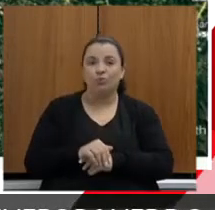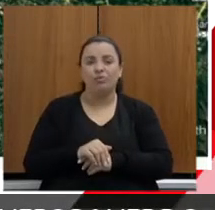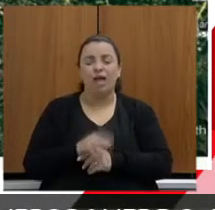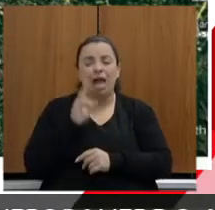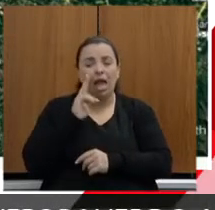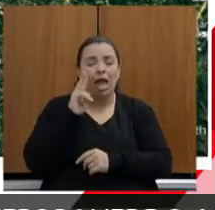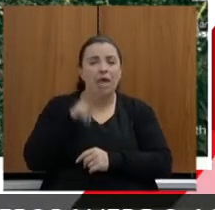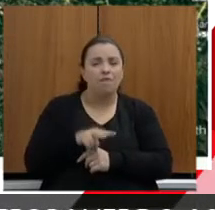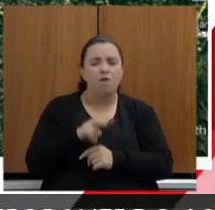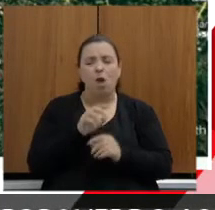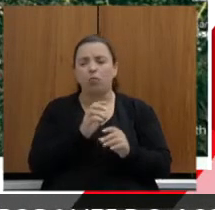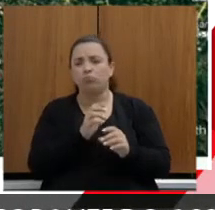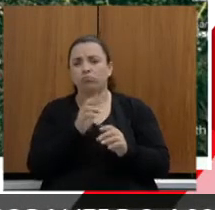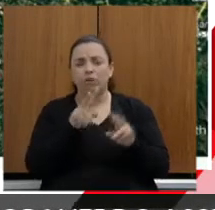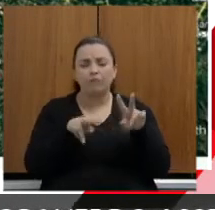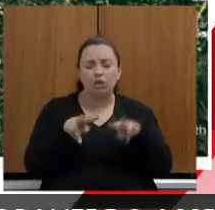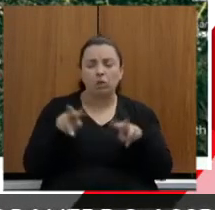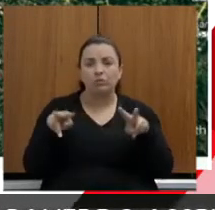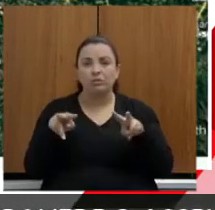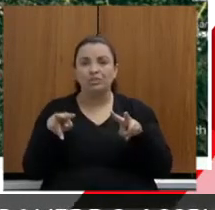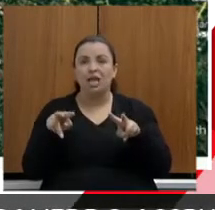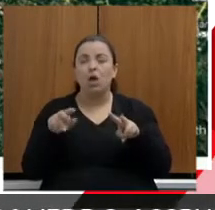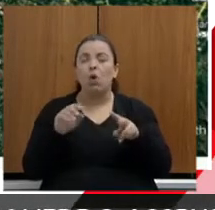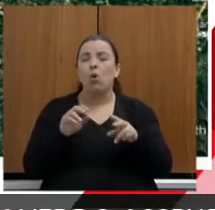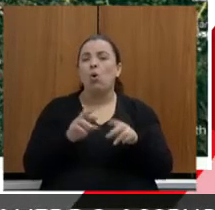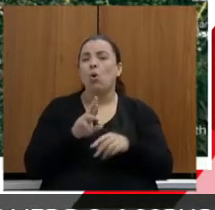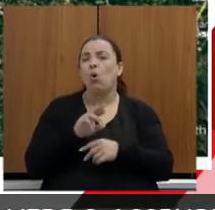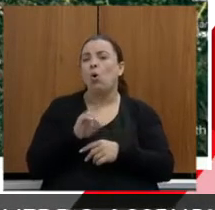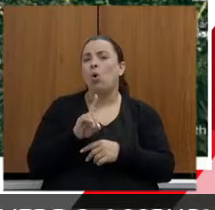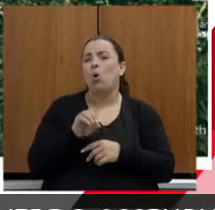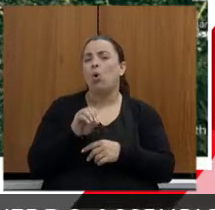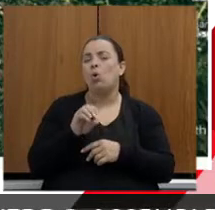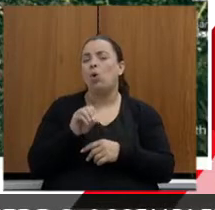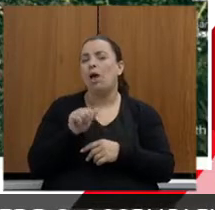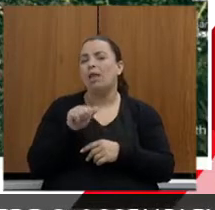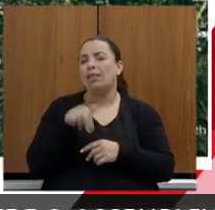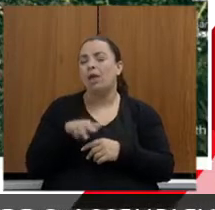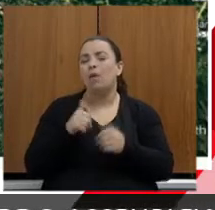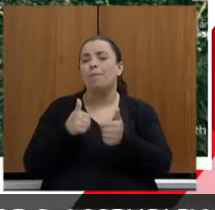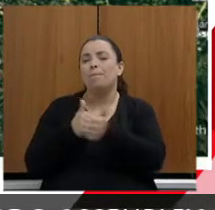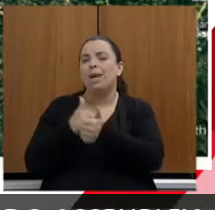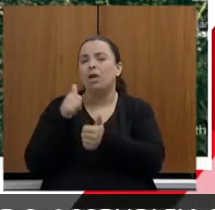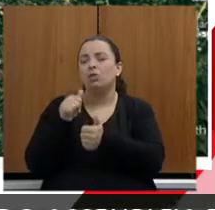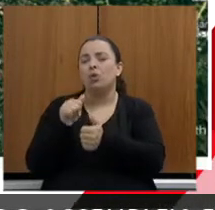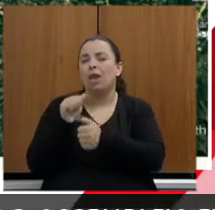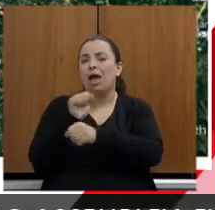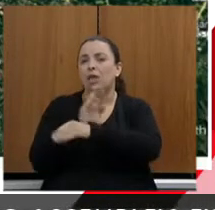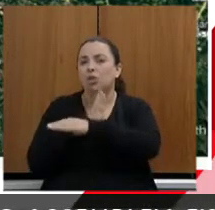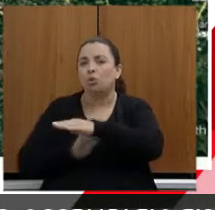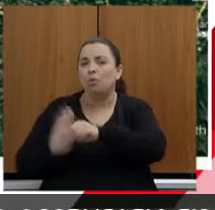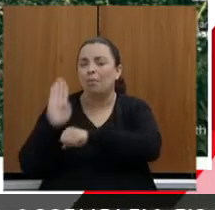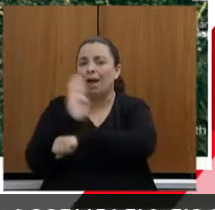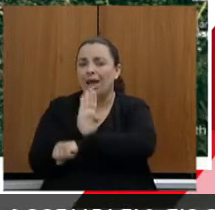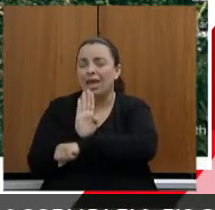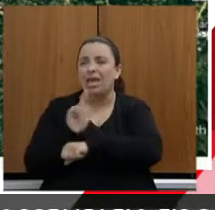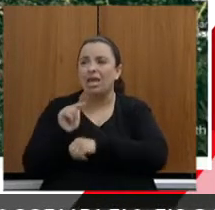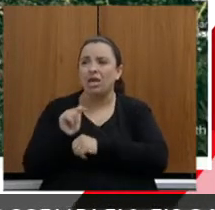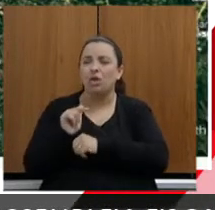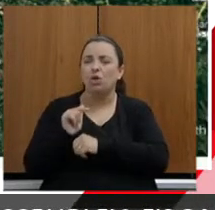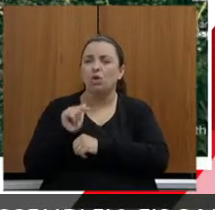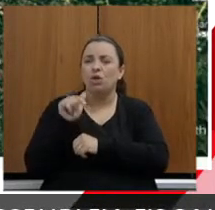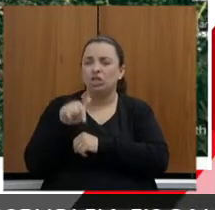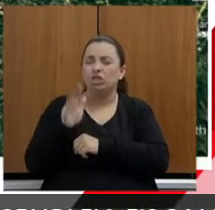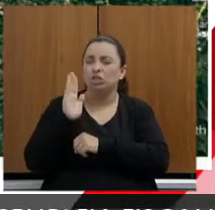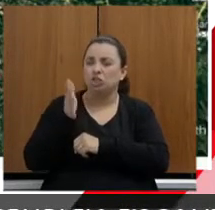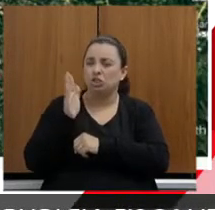trazer o anel para próximo do barreiro, ali próximo à linha DMRS, onde já é uma área no